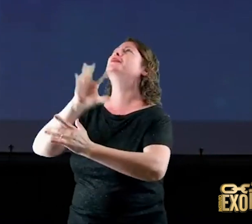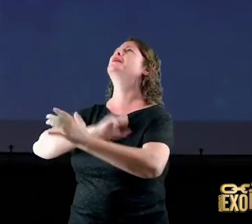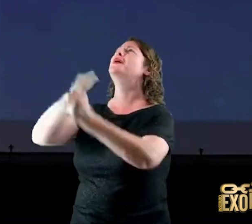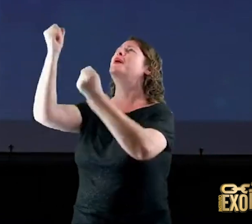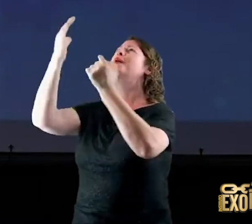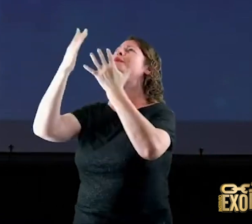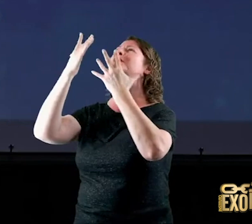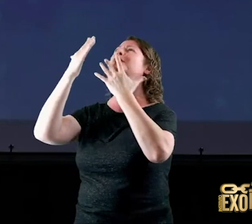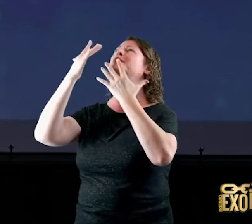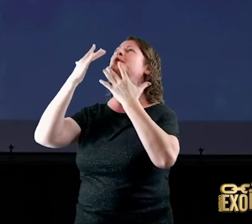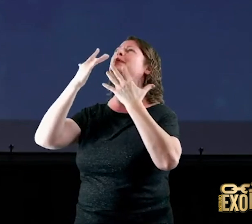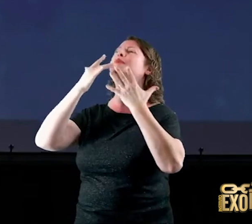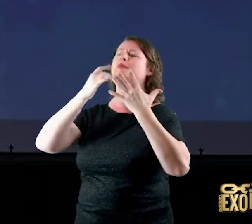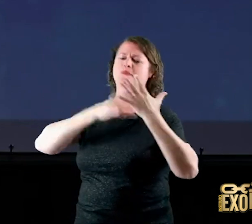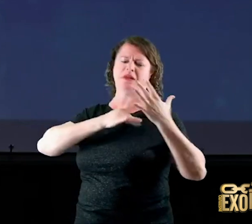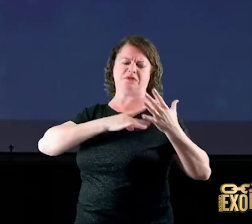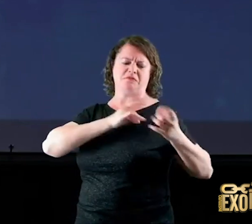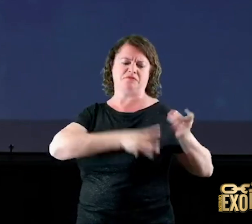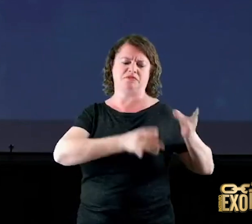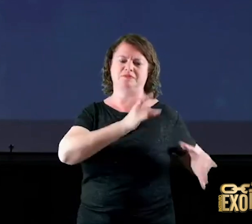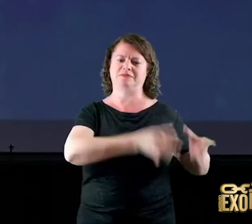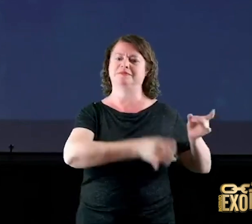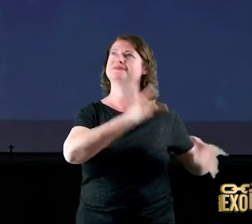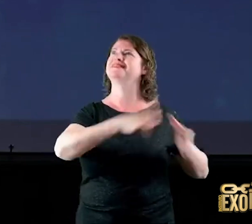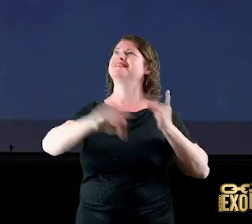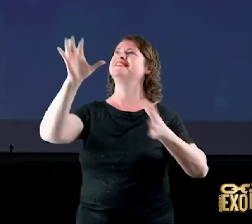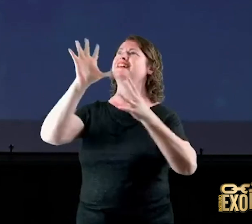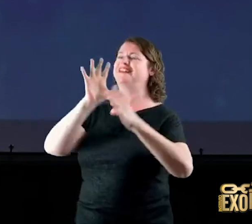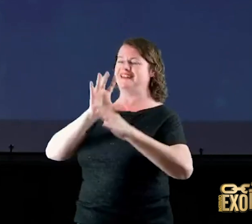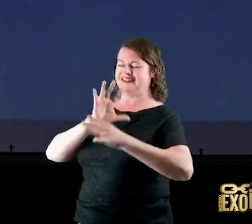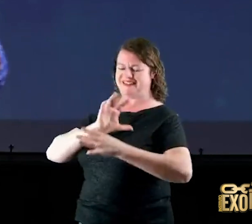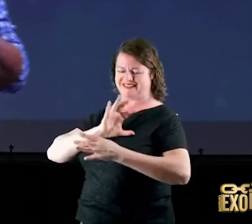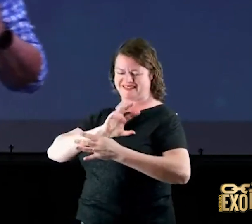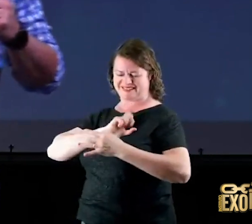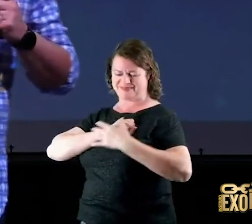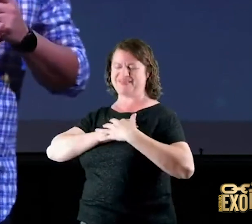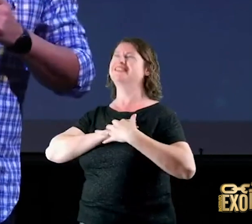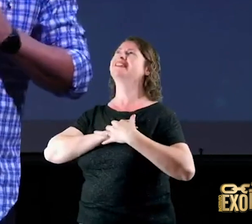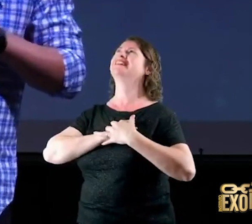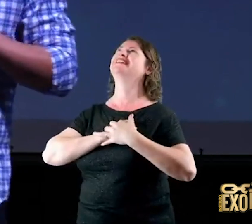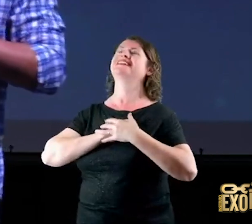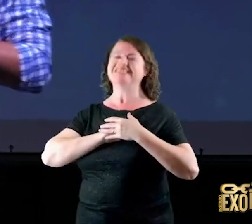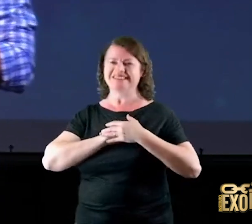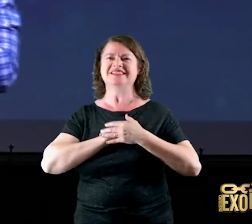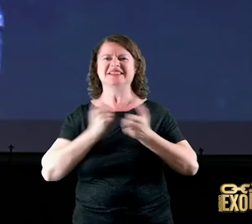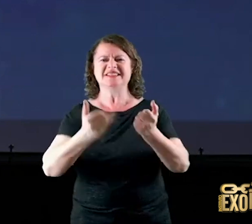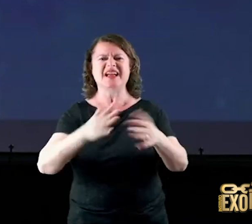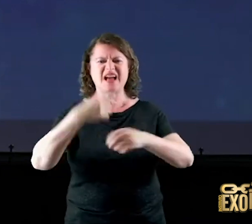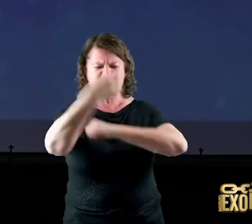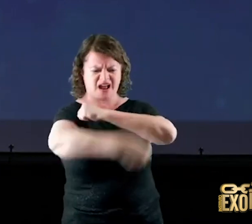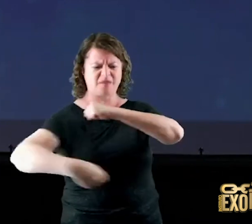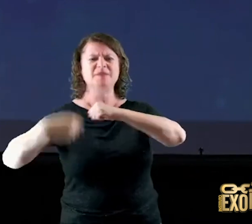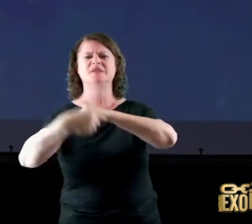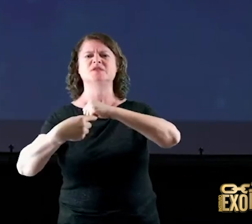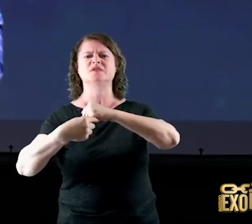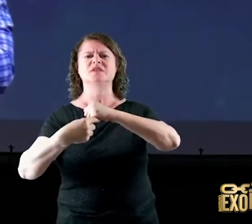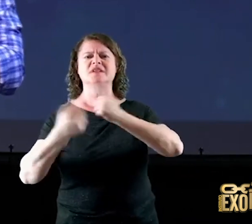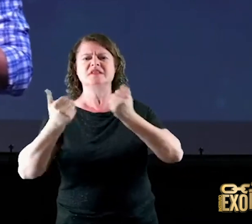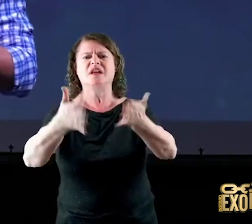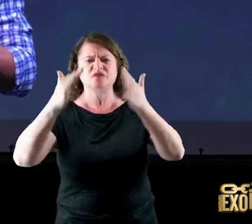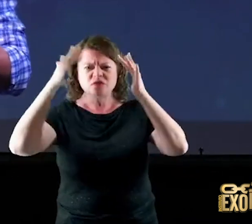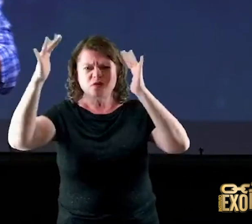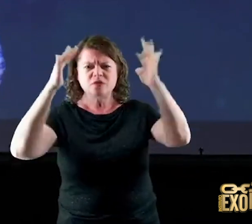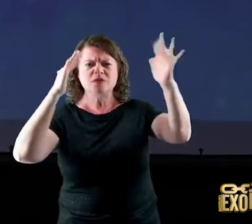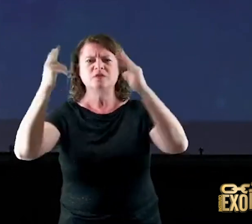coloca nos teus cílios as tuas armaduras faz eles sonharem faz os teus filhos terem visões